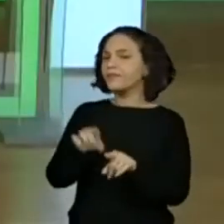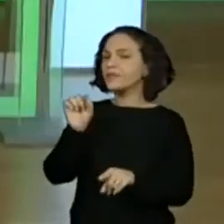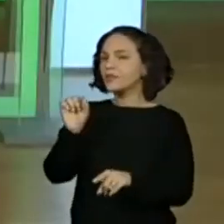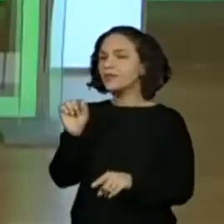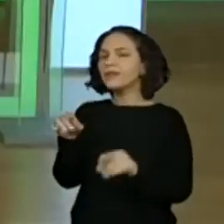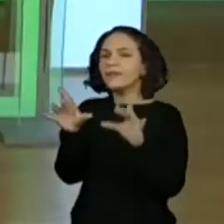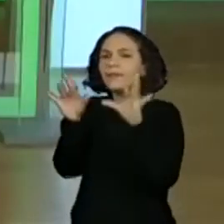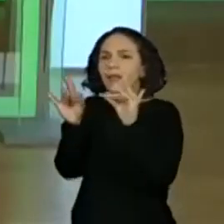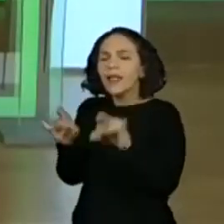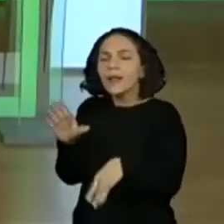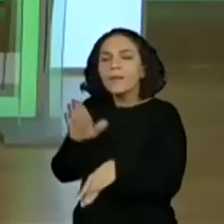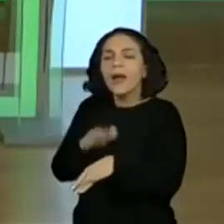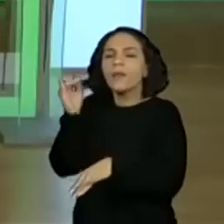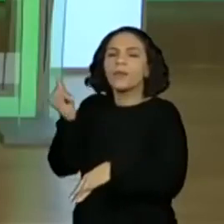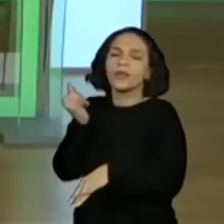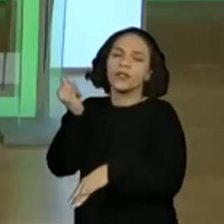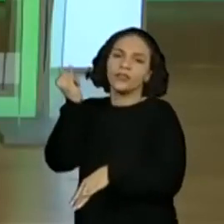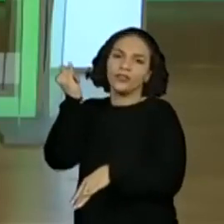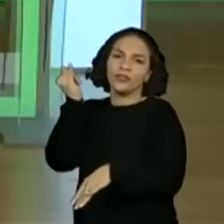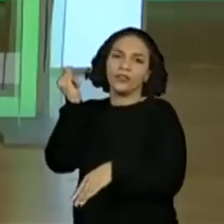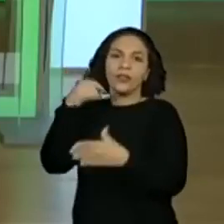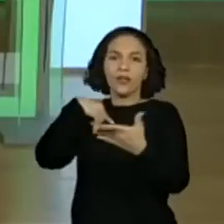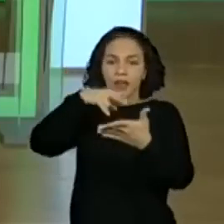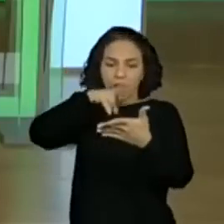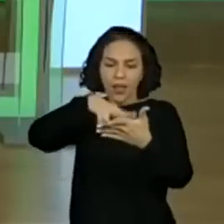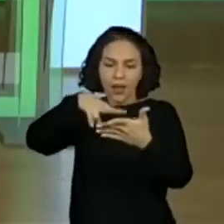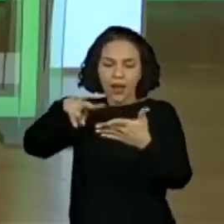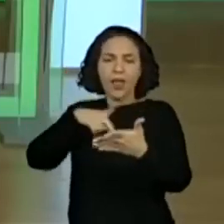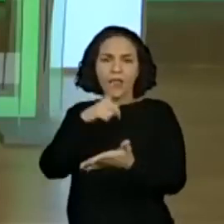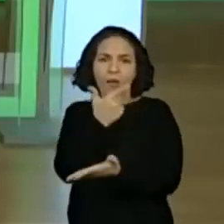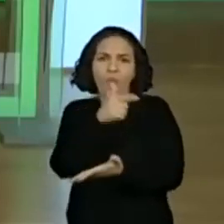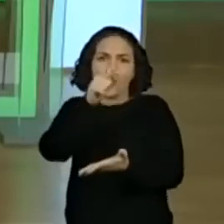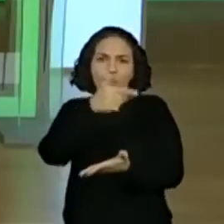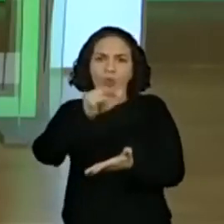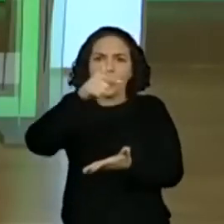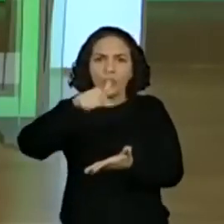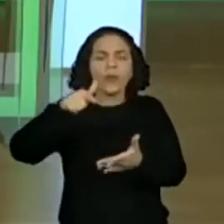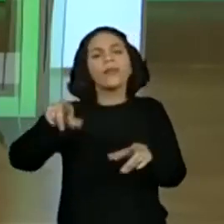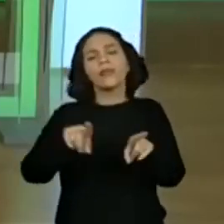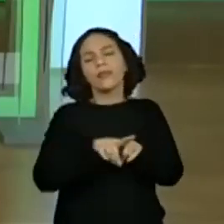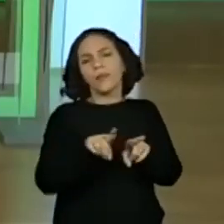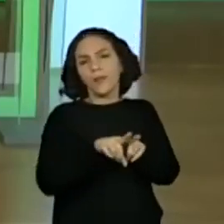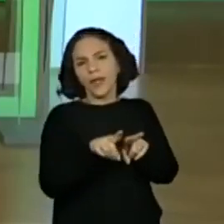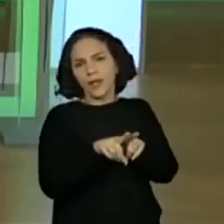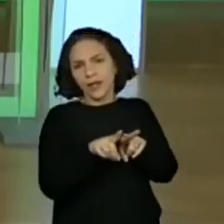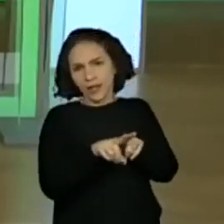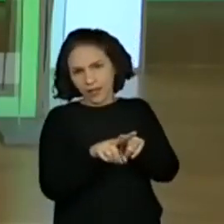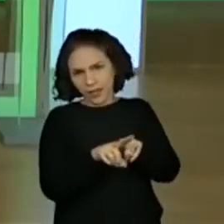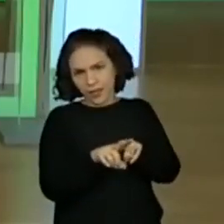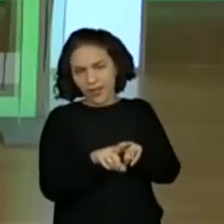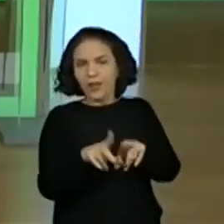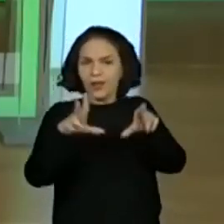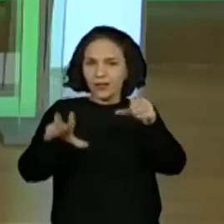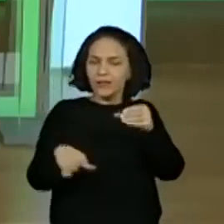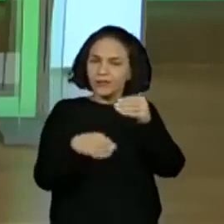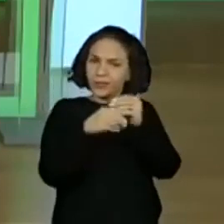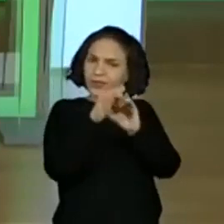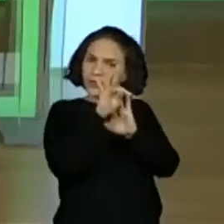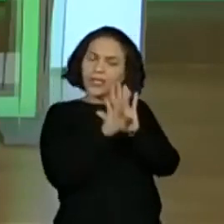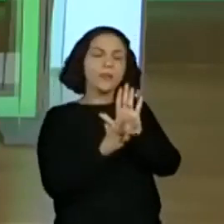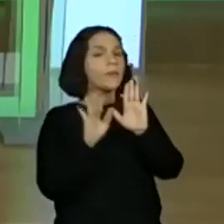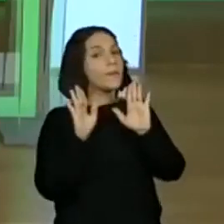detalhes mais importantes. Durante a leitura, você trouxe outras coisas que eram, que estavam ali compondo o texto.